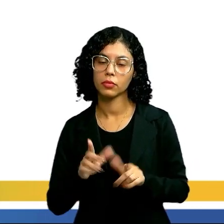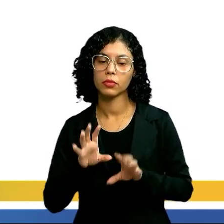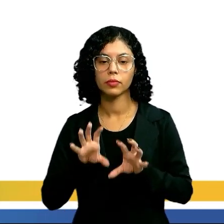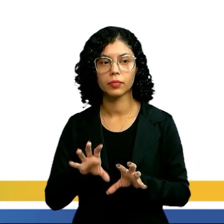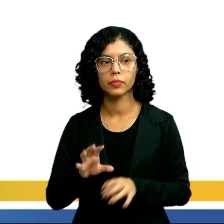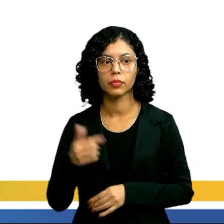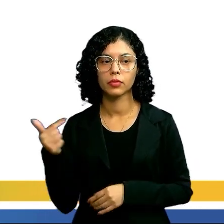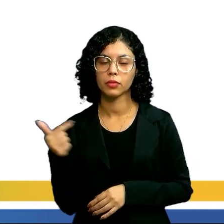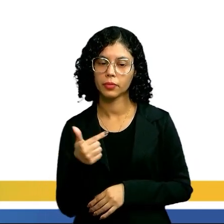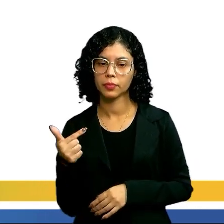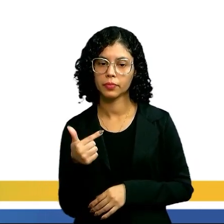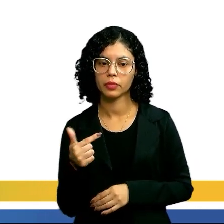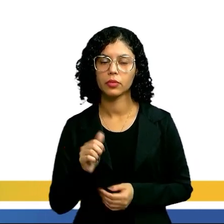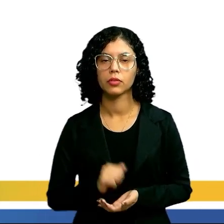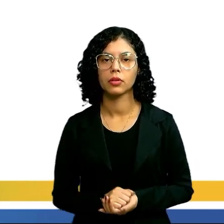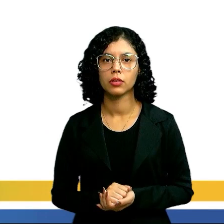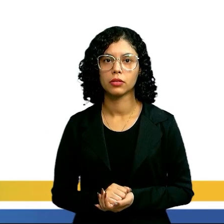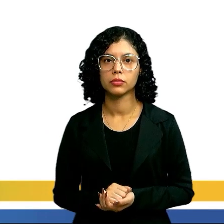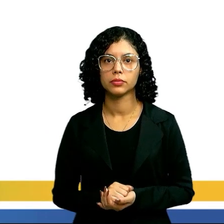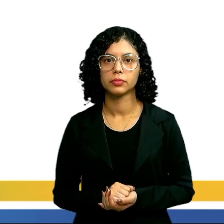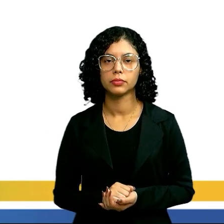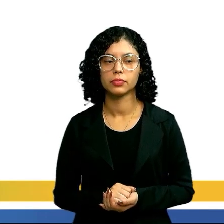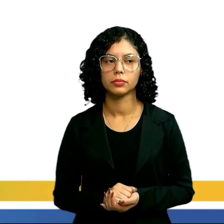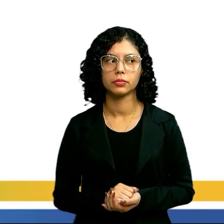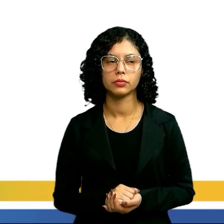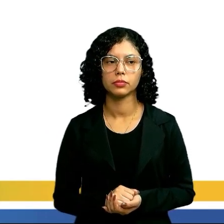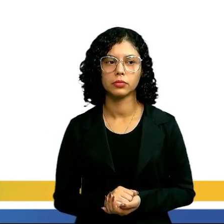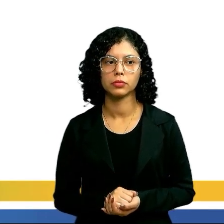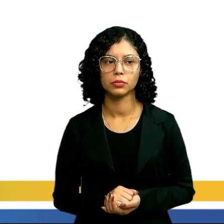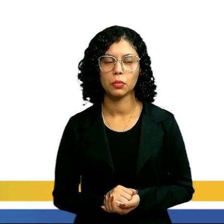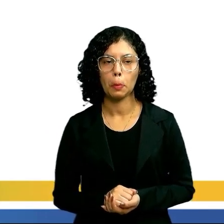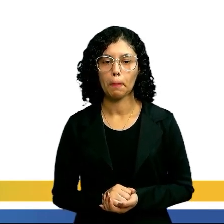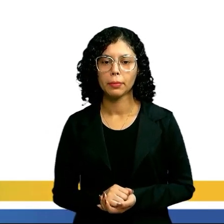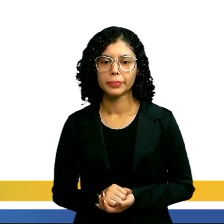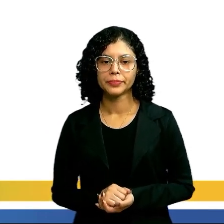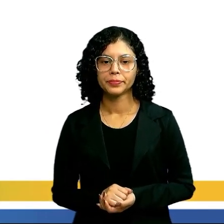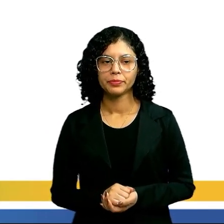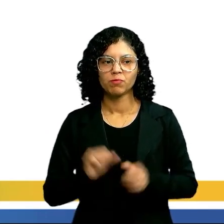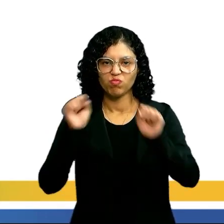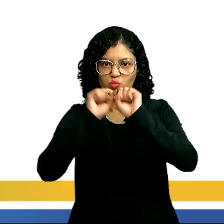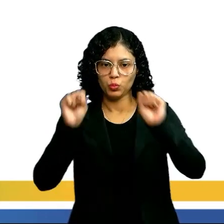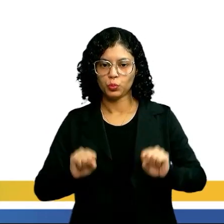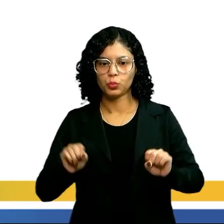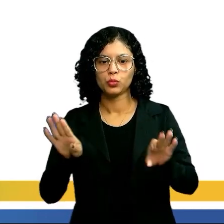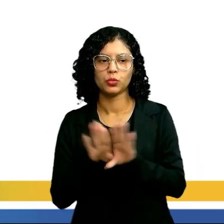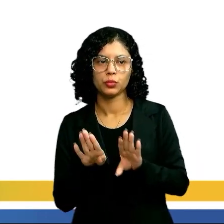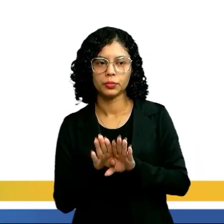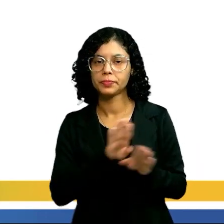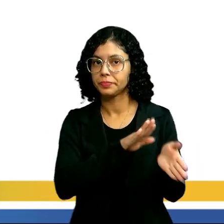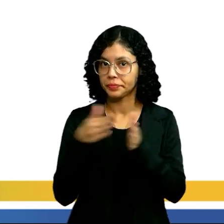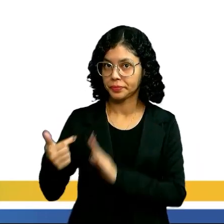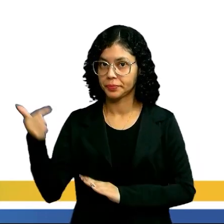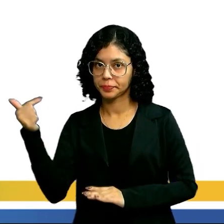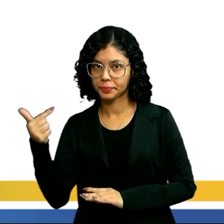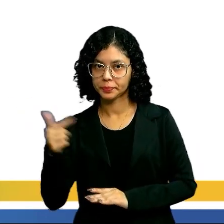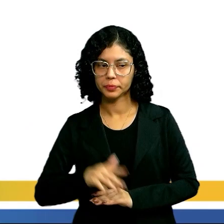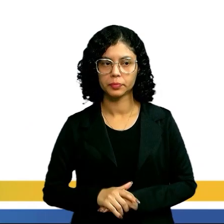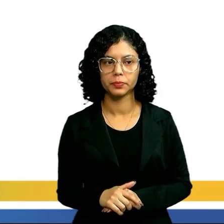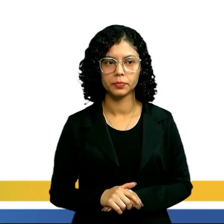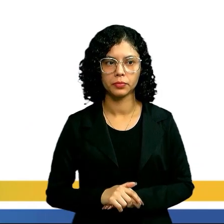Logo, tá? Nós vamos trabalhar agora do sistema lá a parte 2.